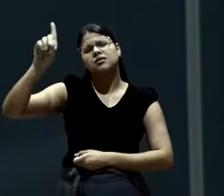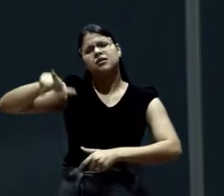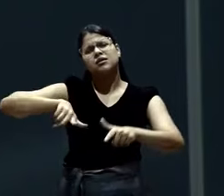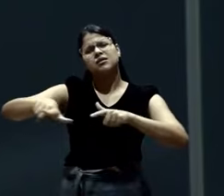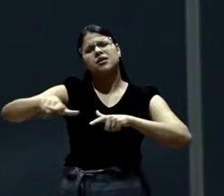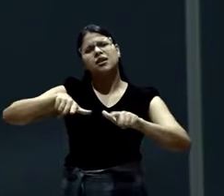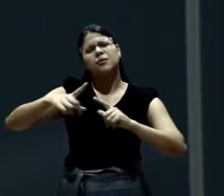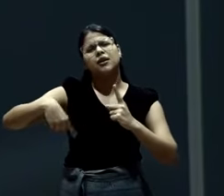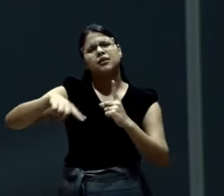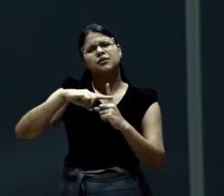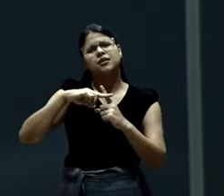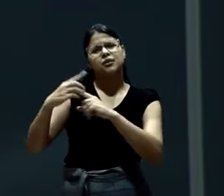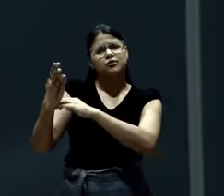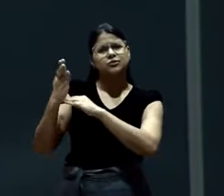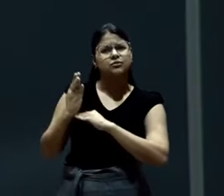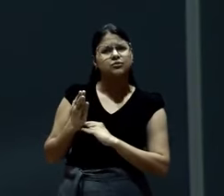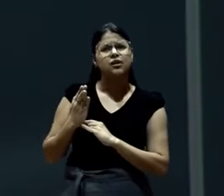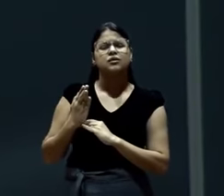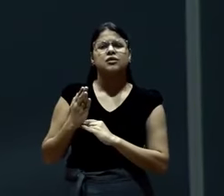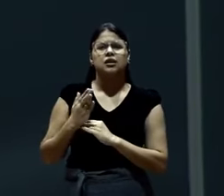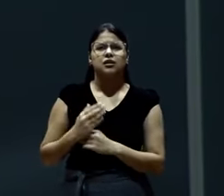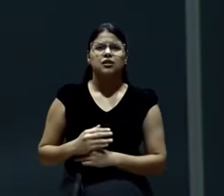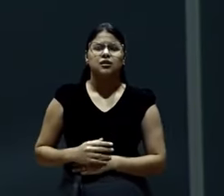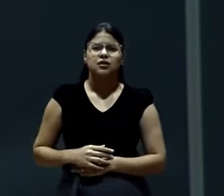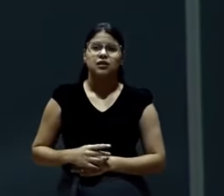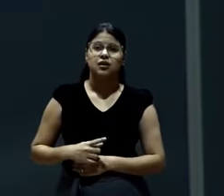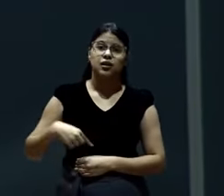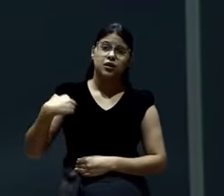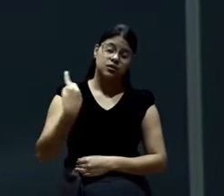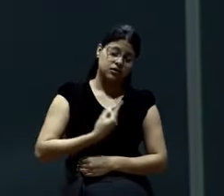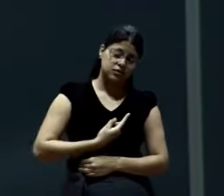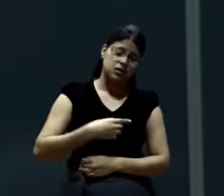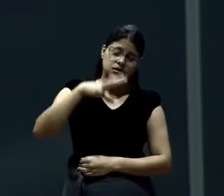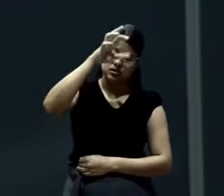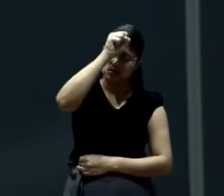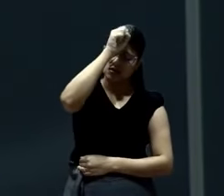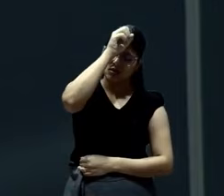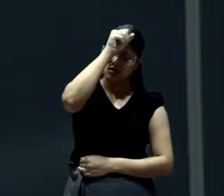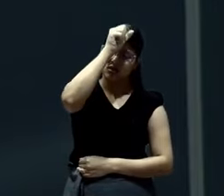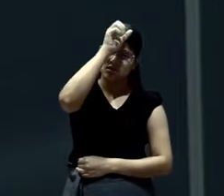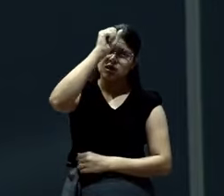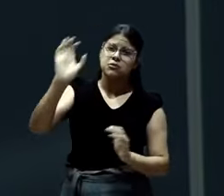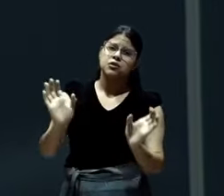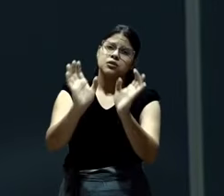cruz. Que vamos fazer um memorial. E celebrar amanhã. É sábado. Na ceia.